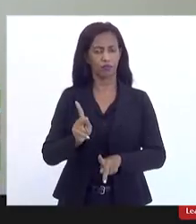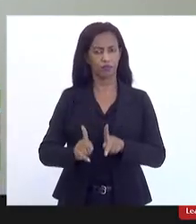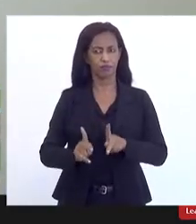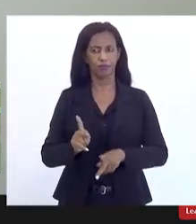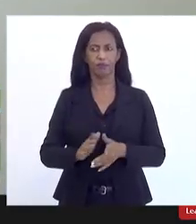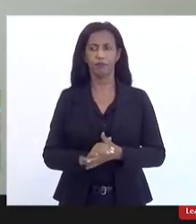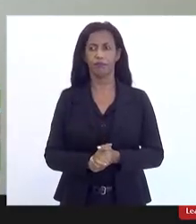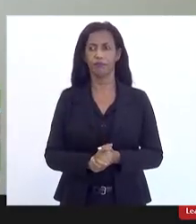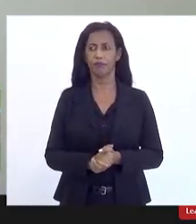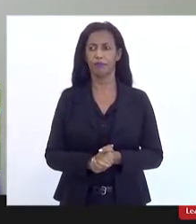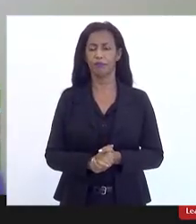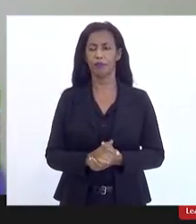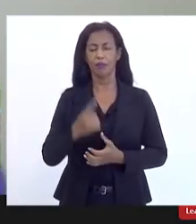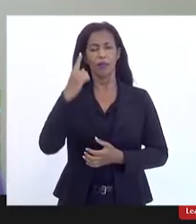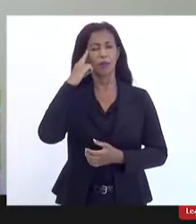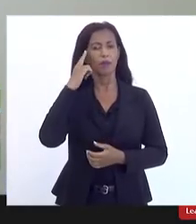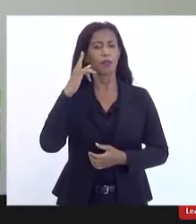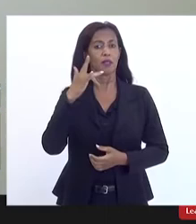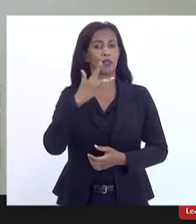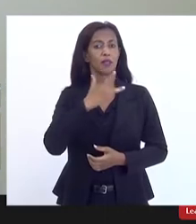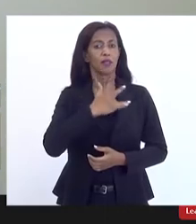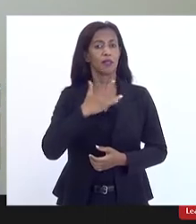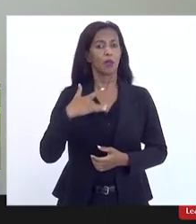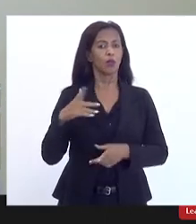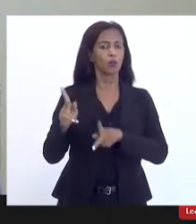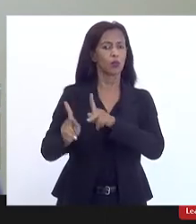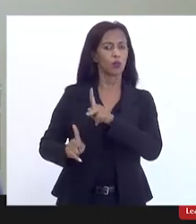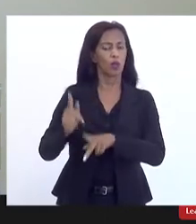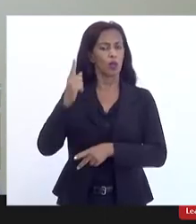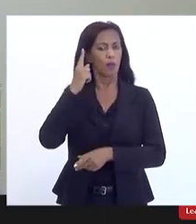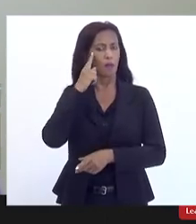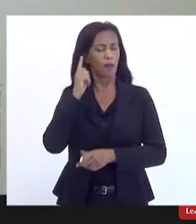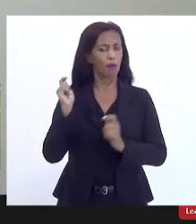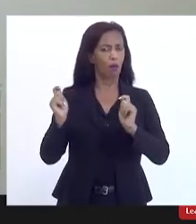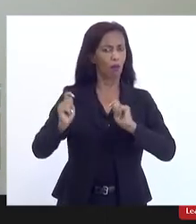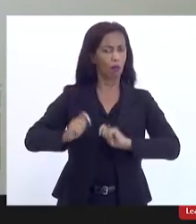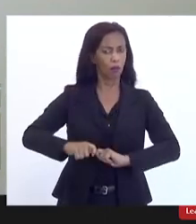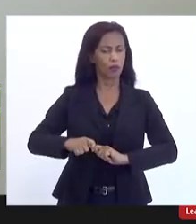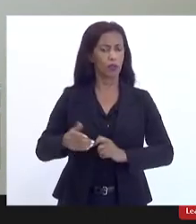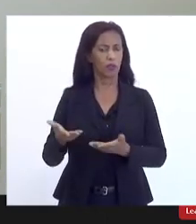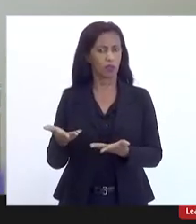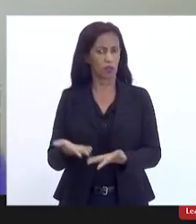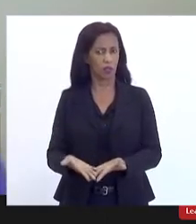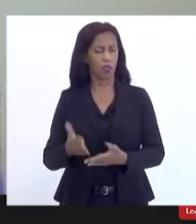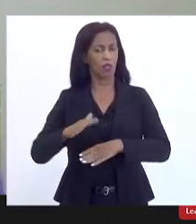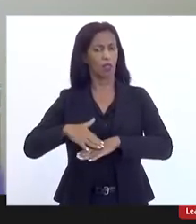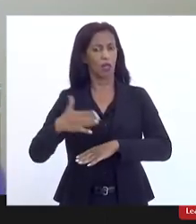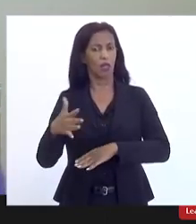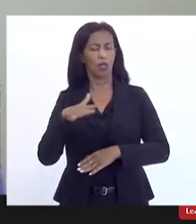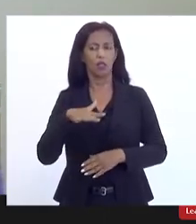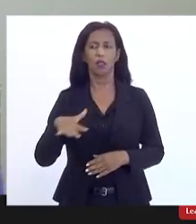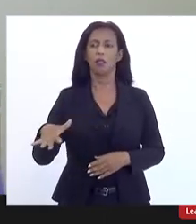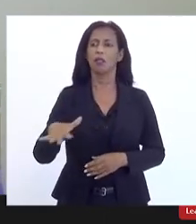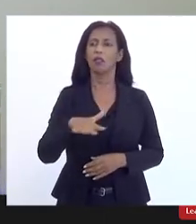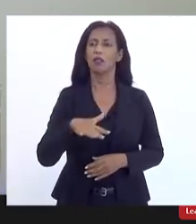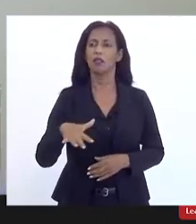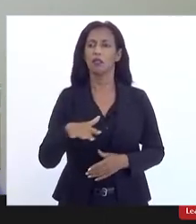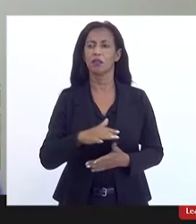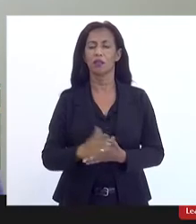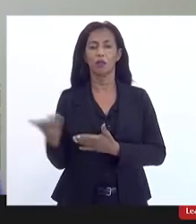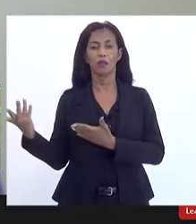que reverta na saúde da população eu penso que a gente poderia aqui além das questões que estão sendo aqui